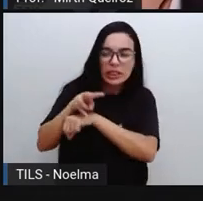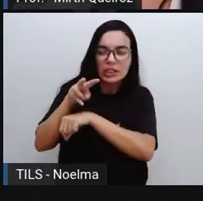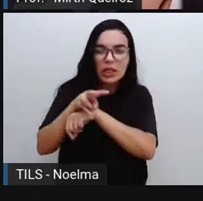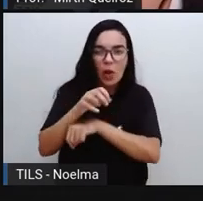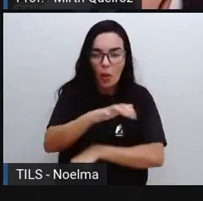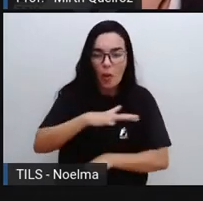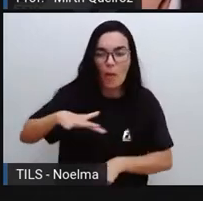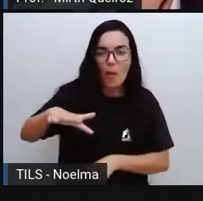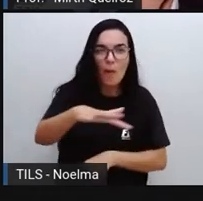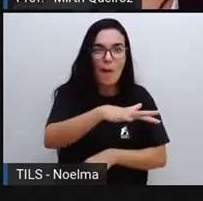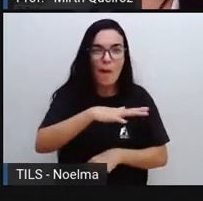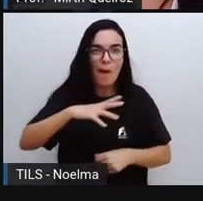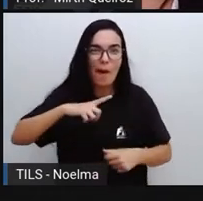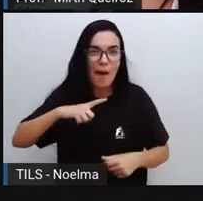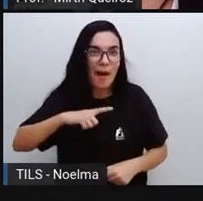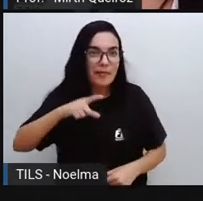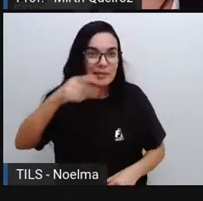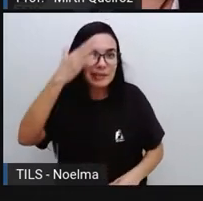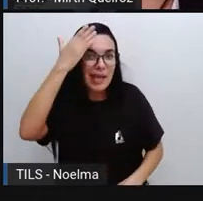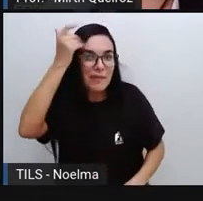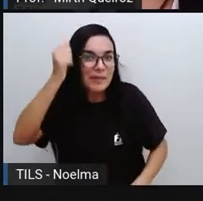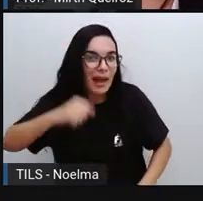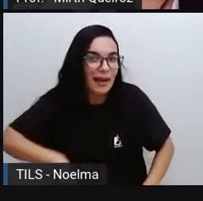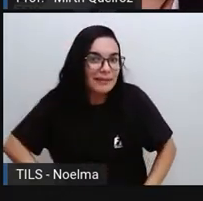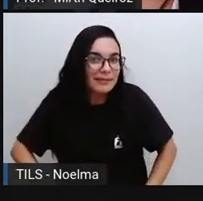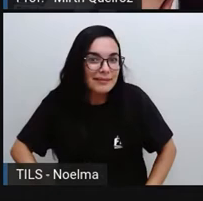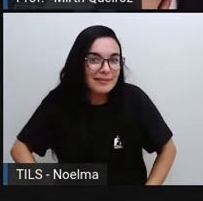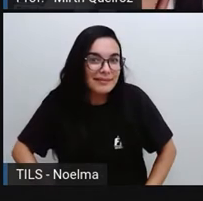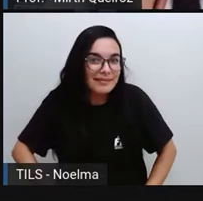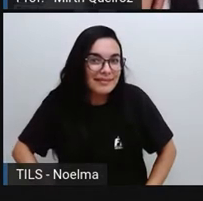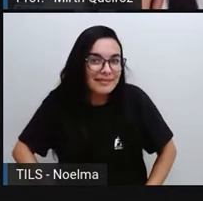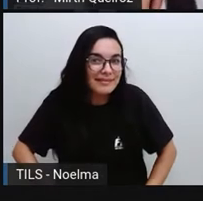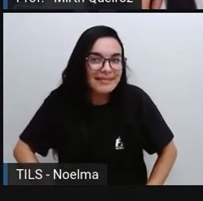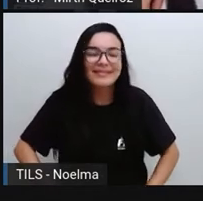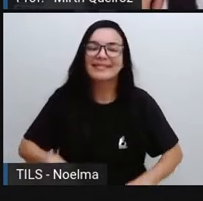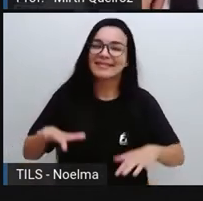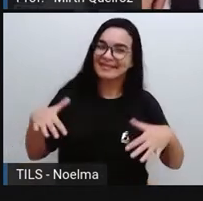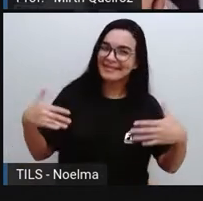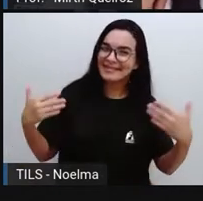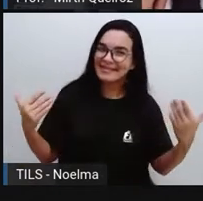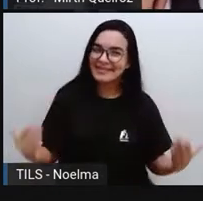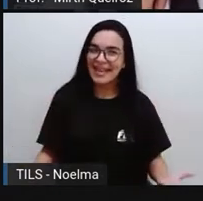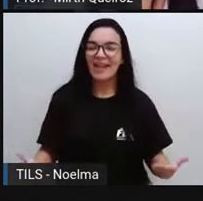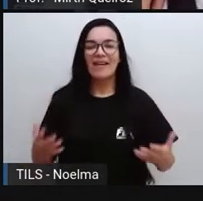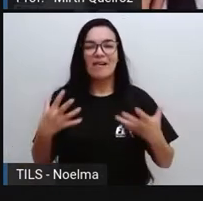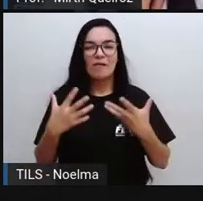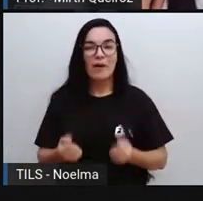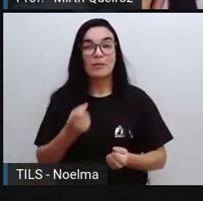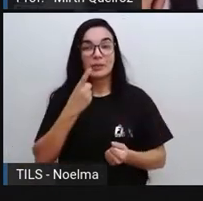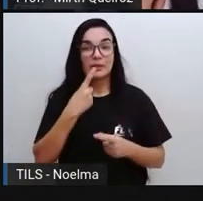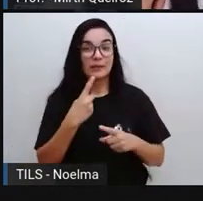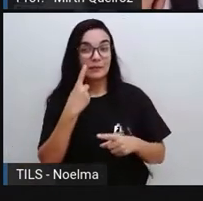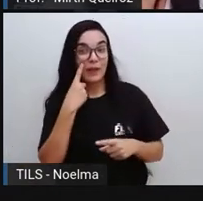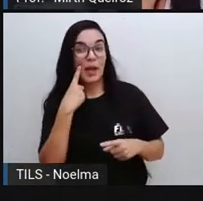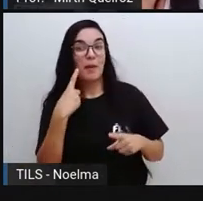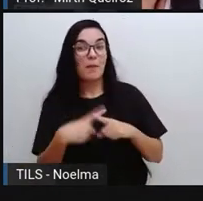aí, quem é que sabia sobre isso? Pois é, vamos ver por quê.